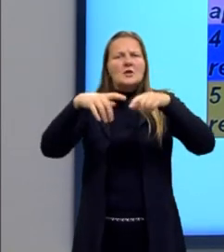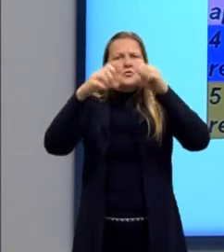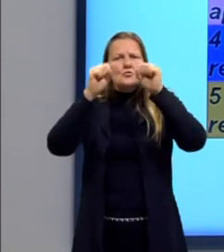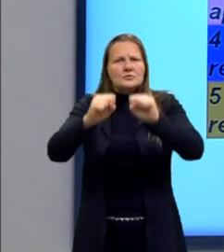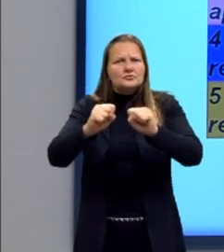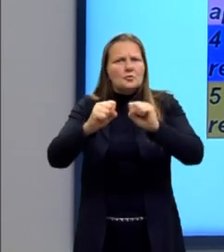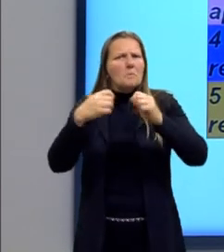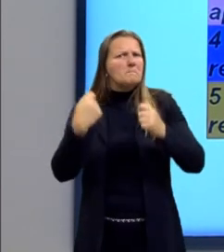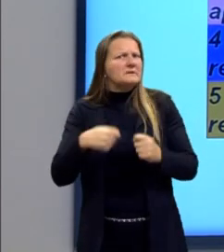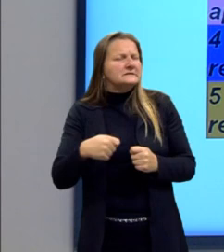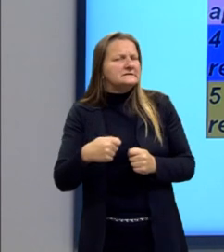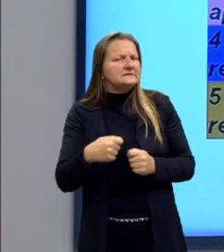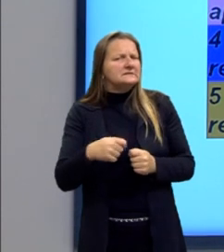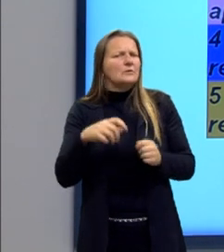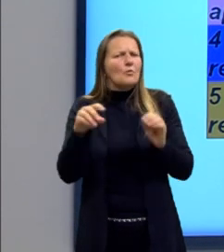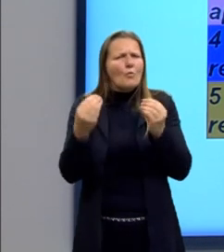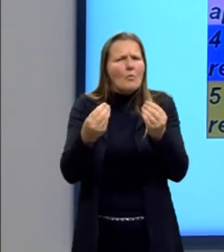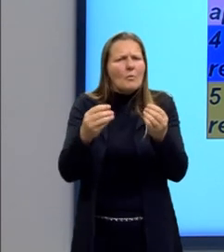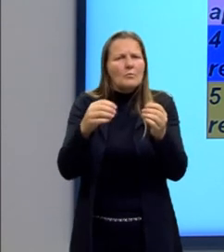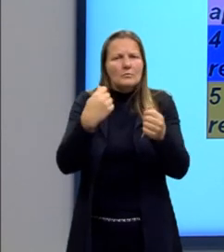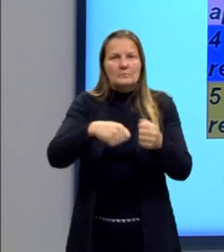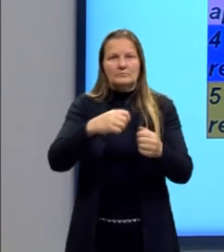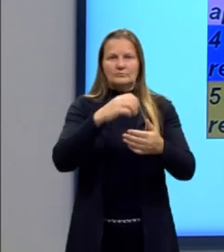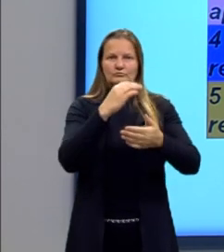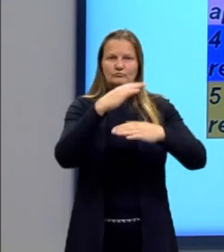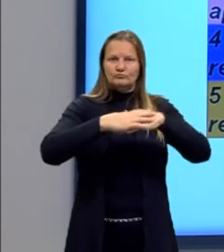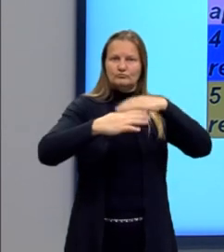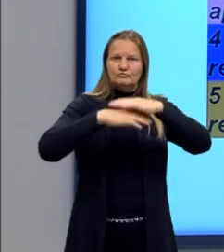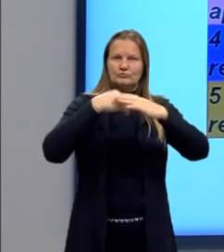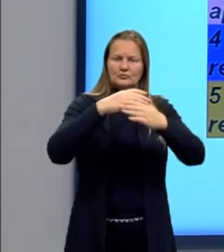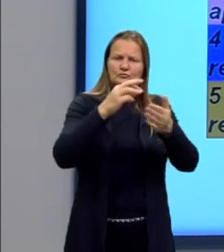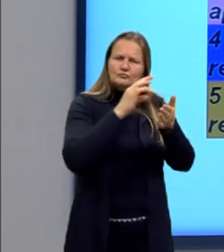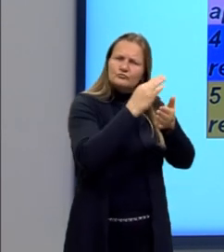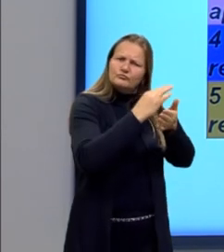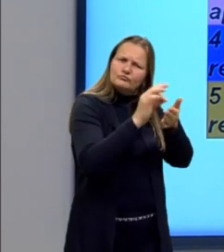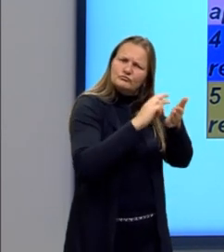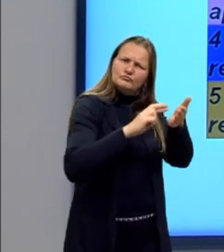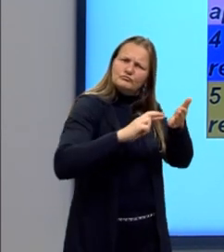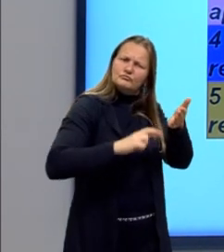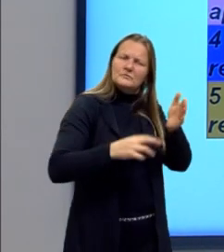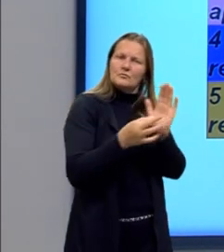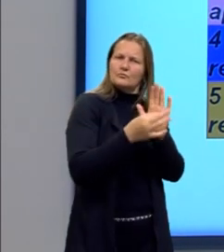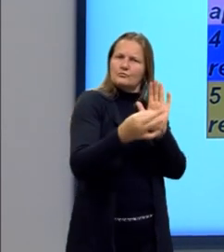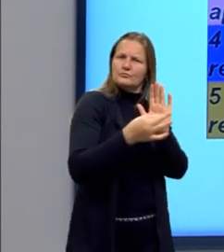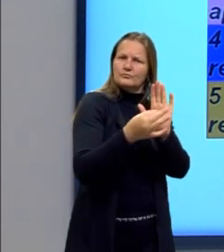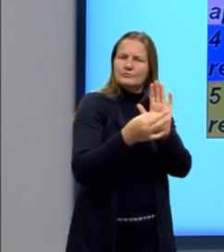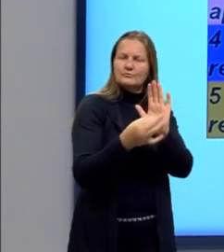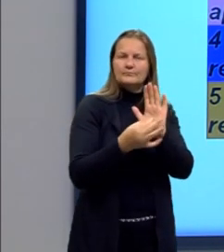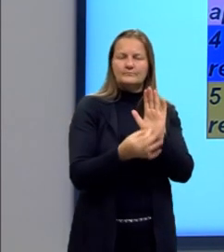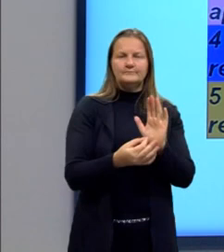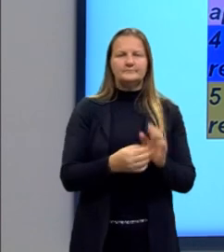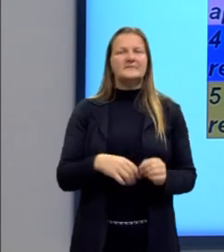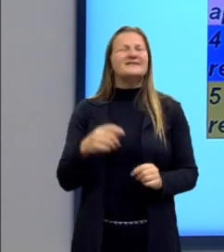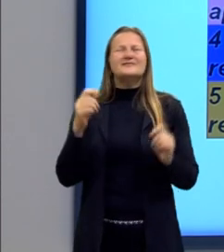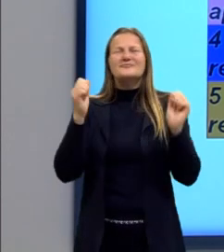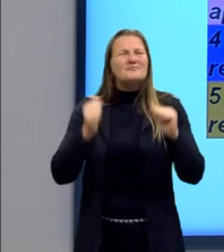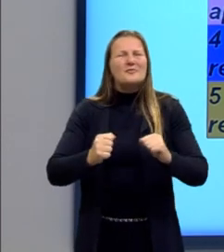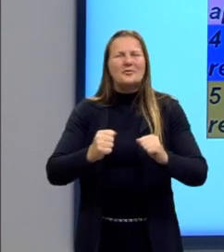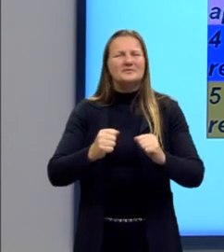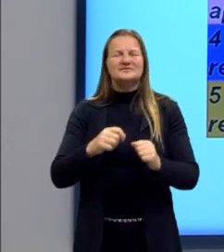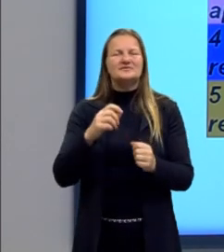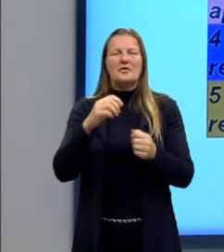necessário para a construção da argumentação. Então, não basta